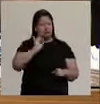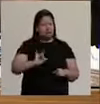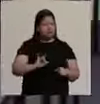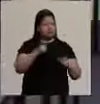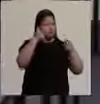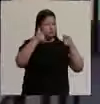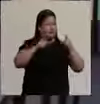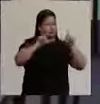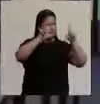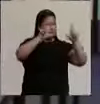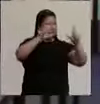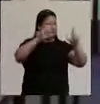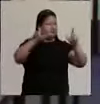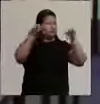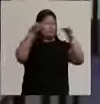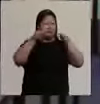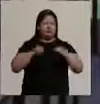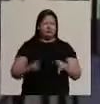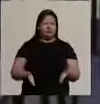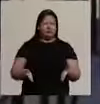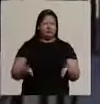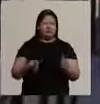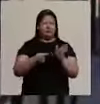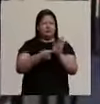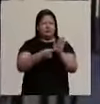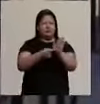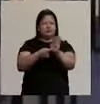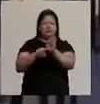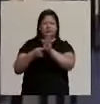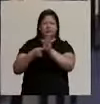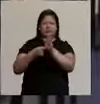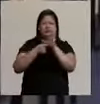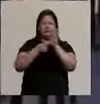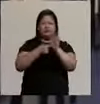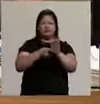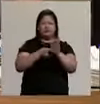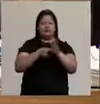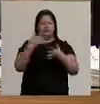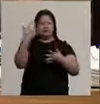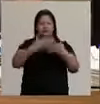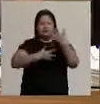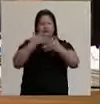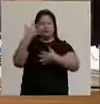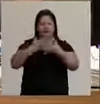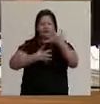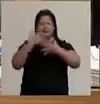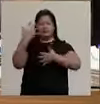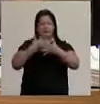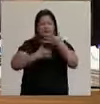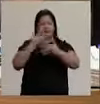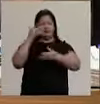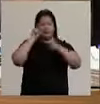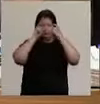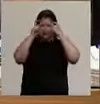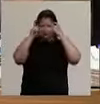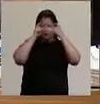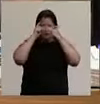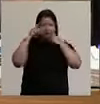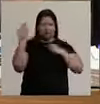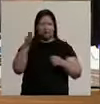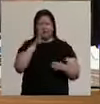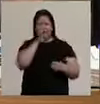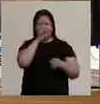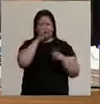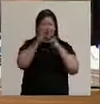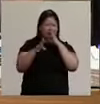da outra que está com cartaz. Só que é o seguinte, não dá para ficar toda vez interrompendo a sessão. É com